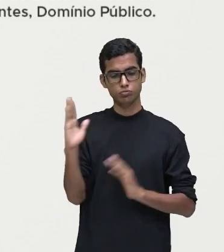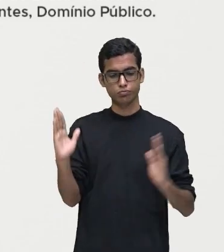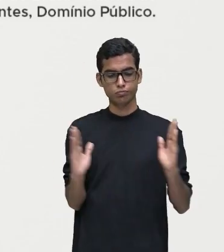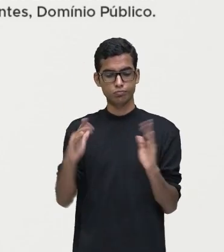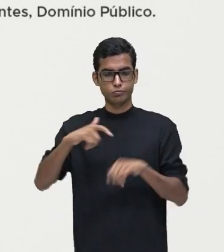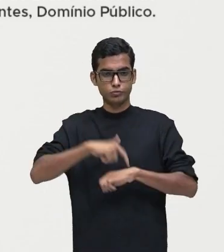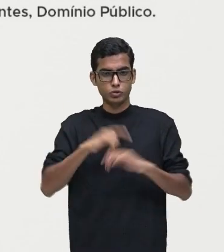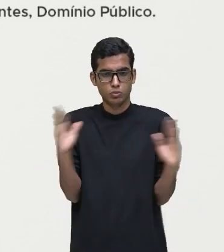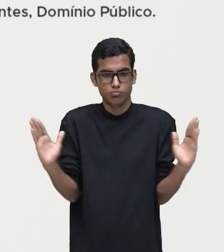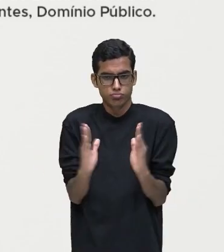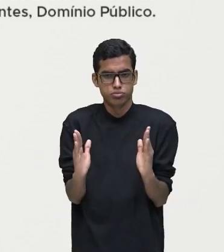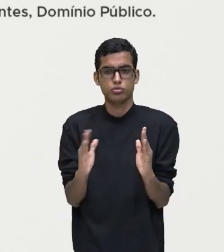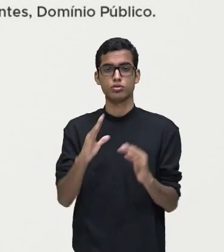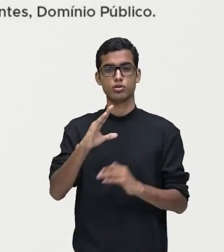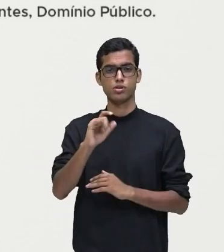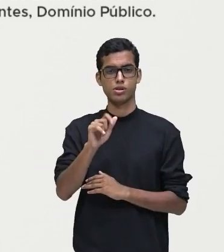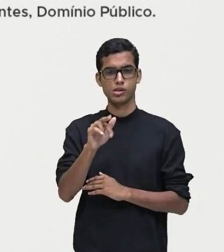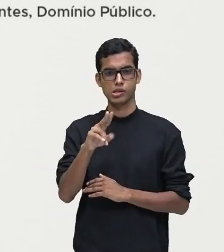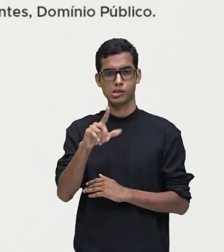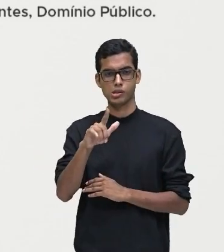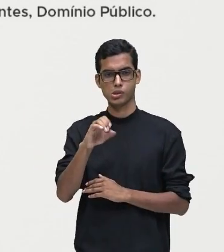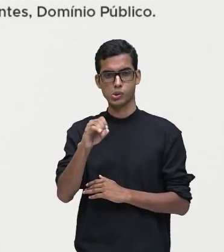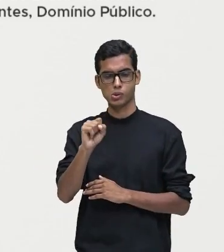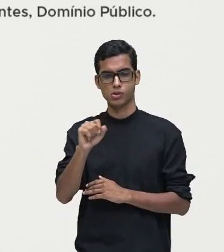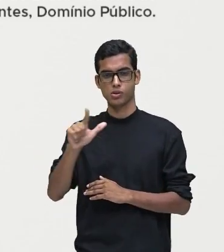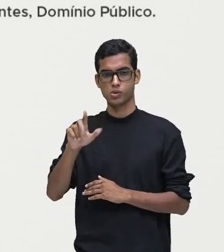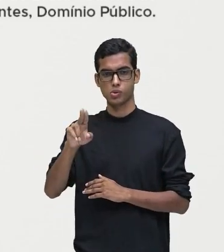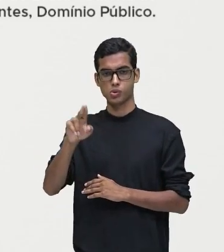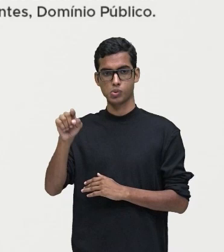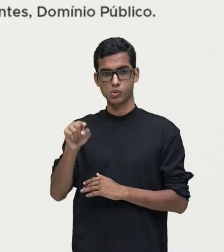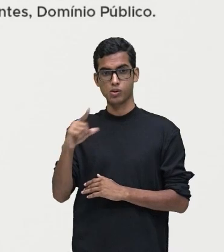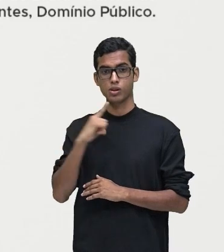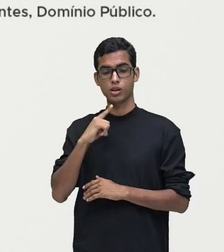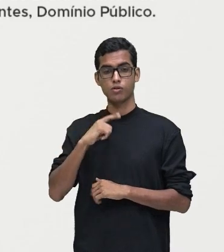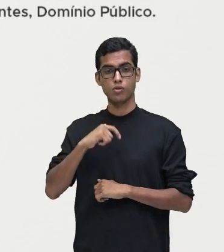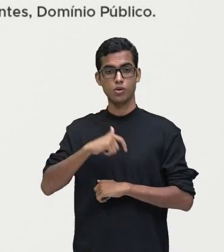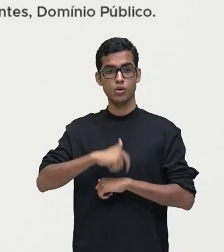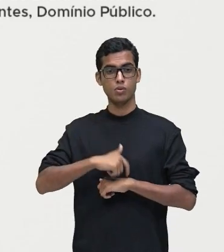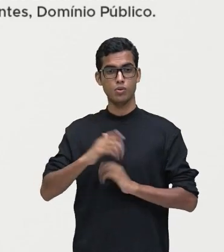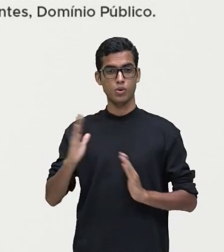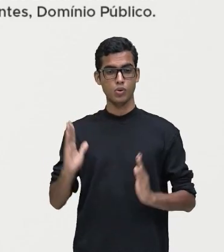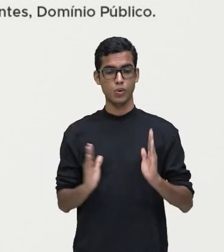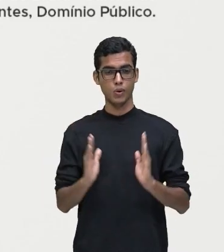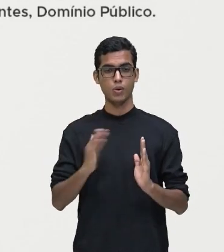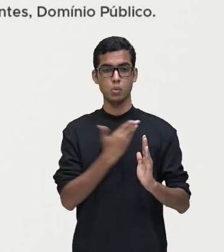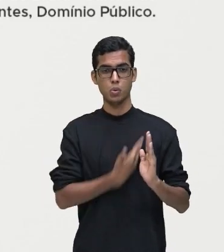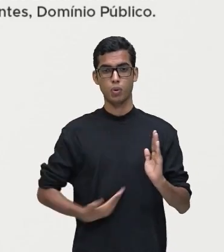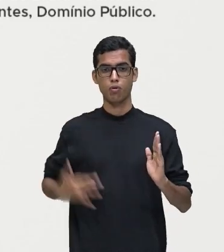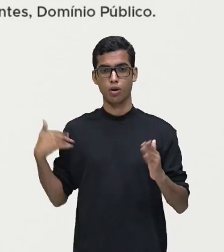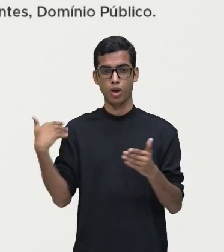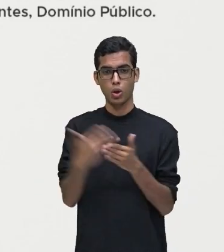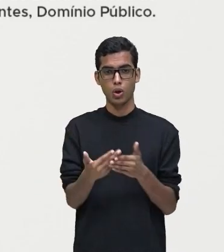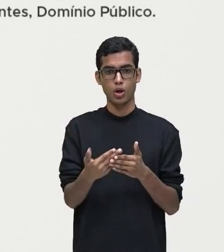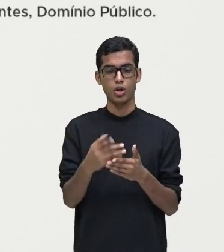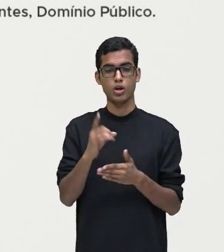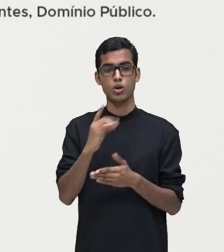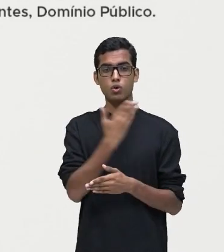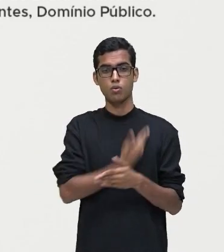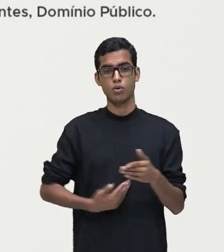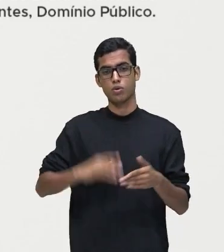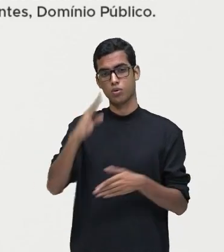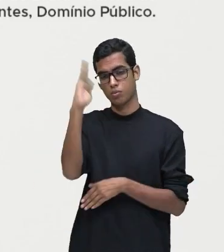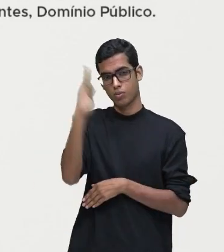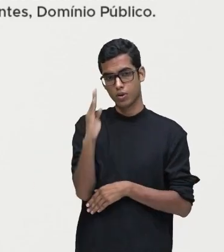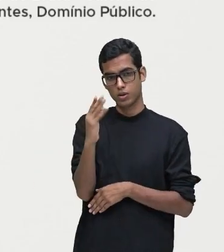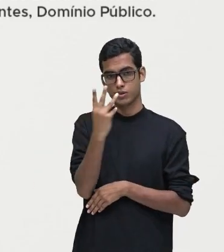tivemos, Carlos Luz, foi o que teve o menor mandato até hoje. Ele governou o Brasil por